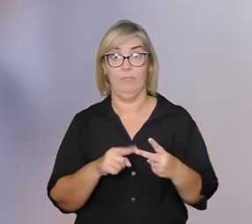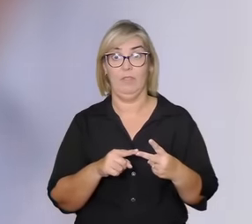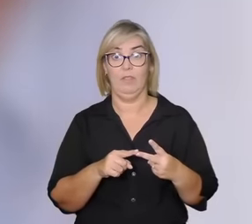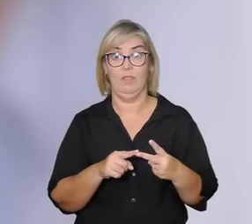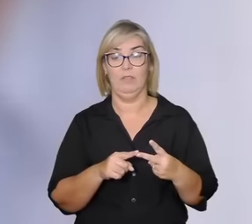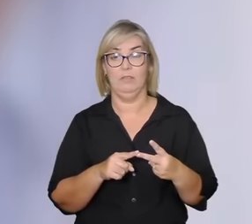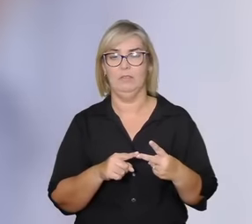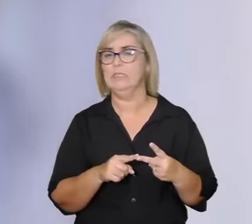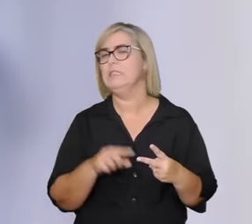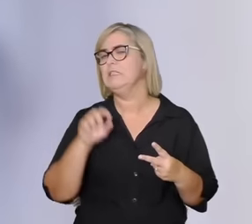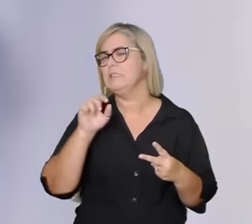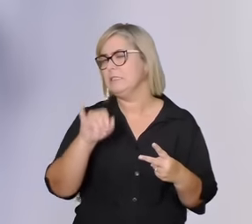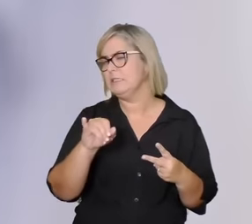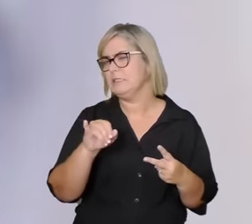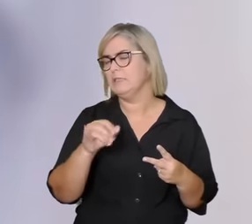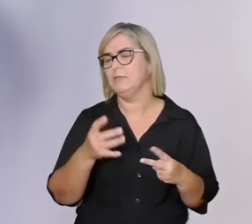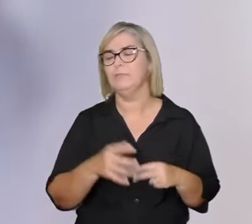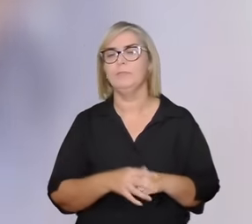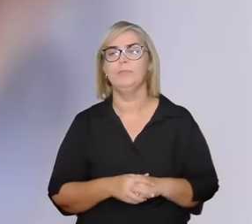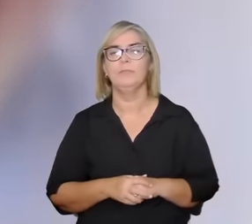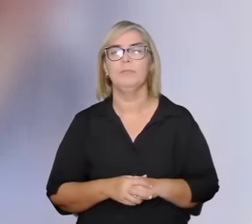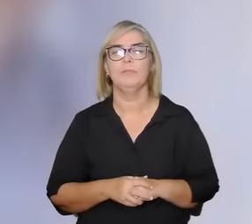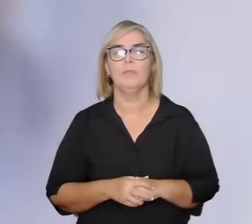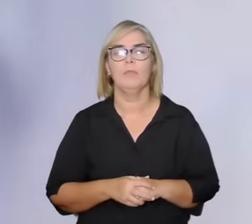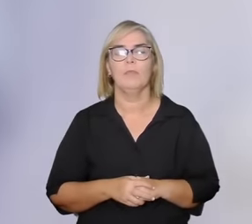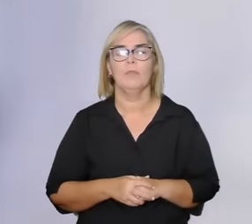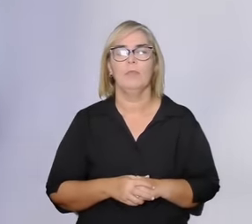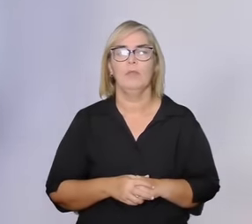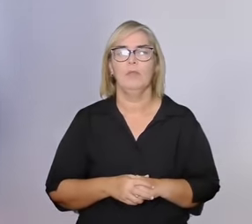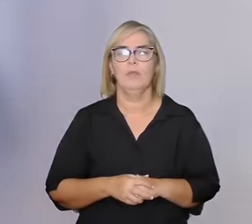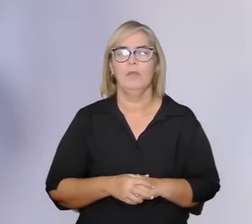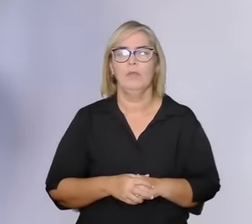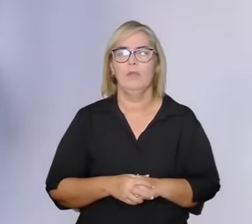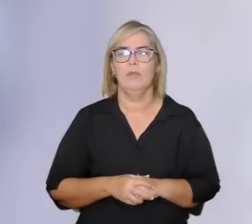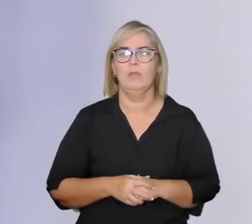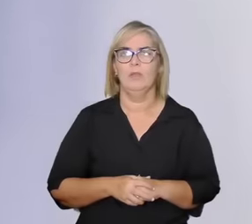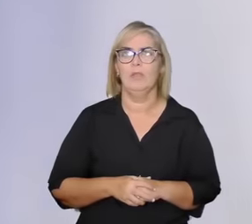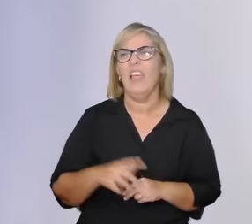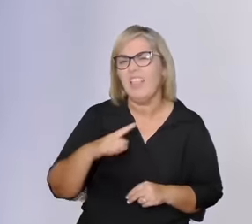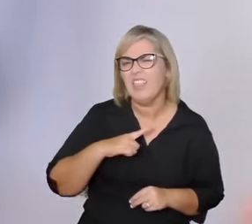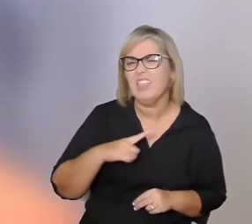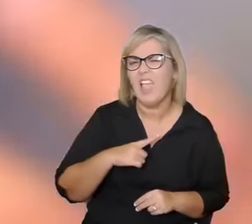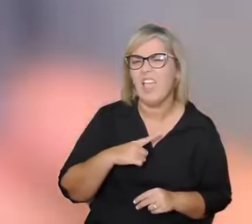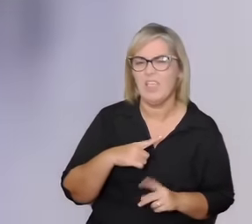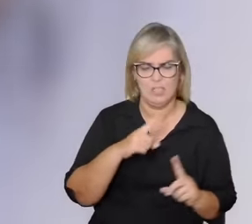se então será que existem formas